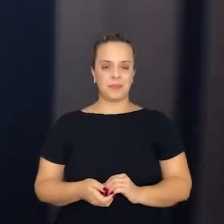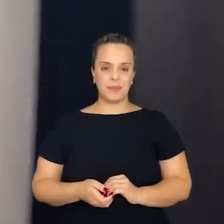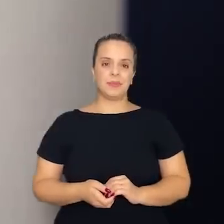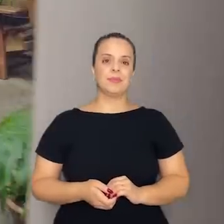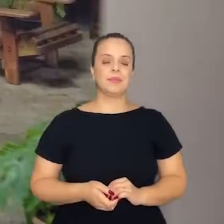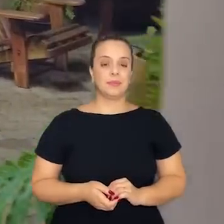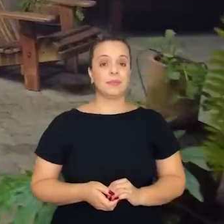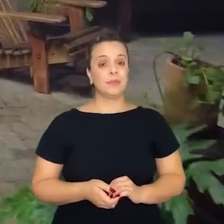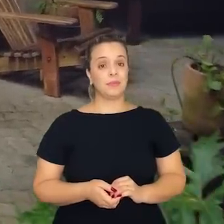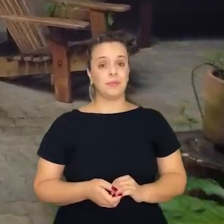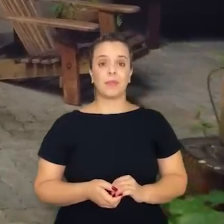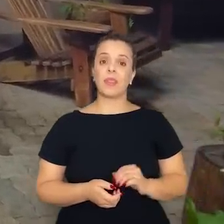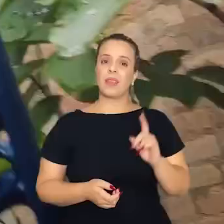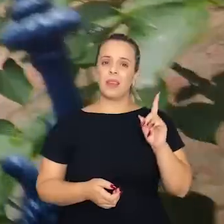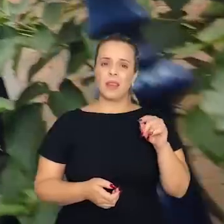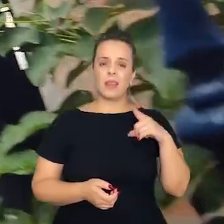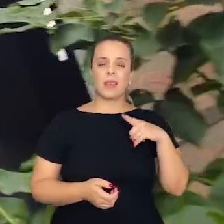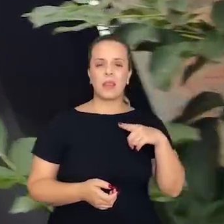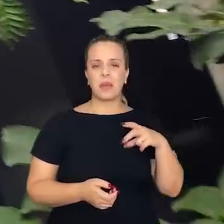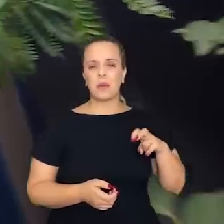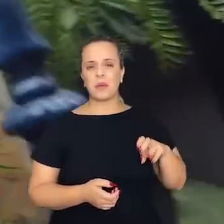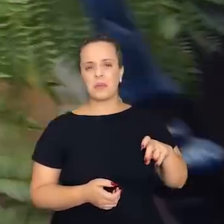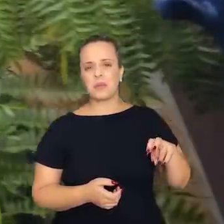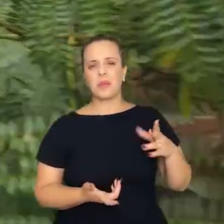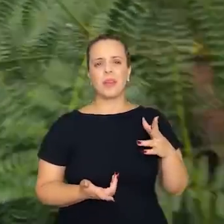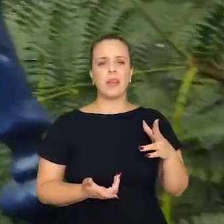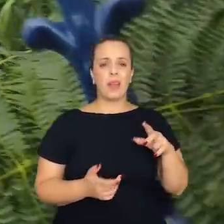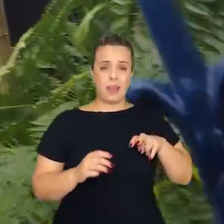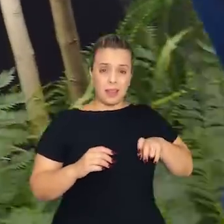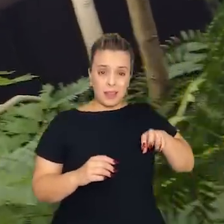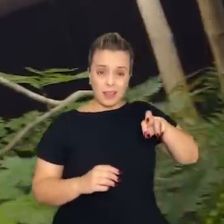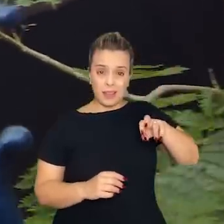É uma escada de quase 200 anos essa escada.